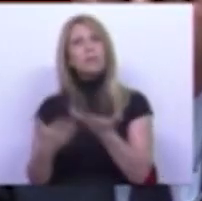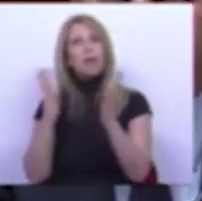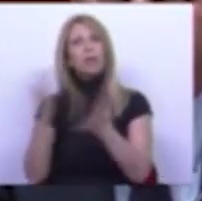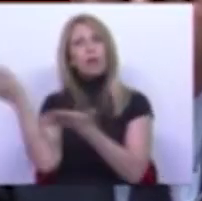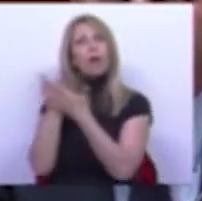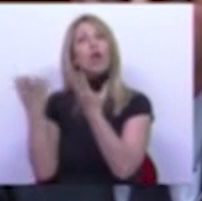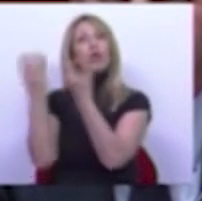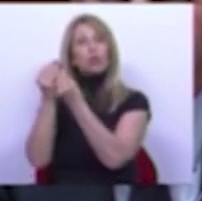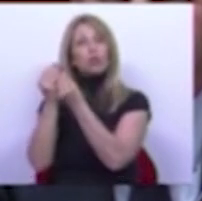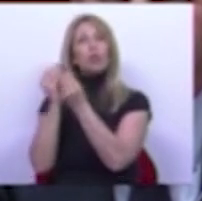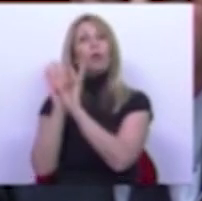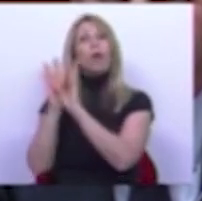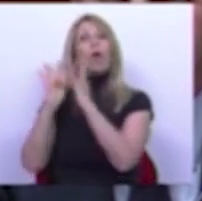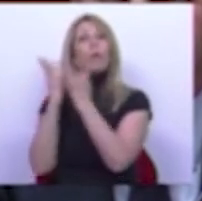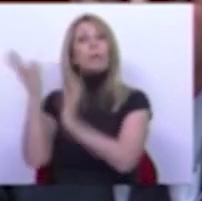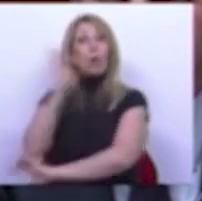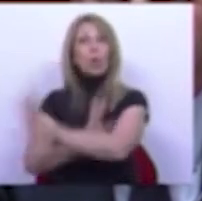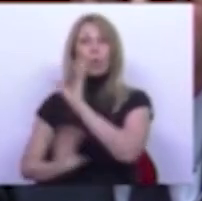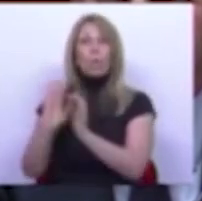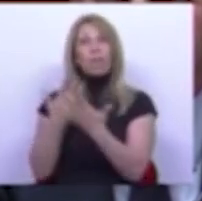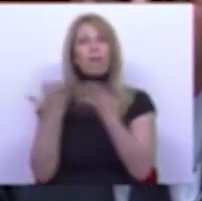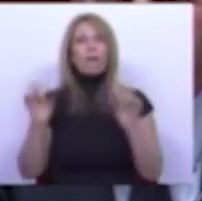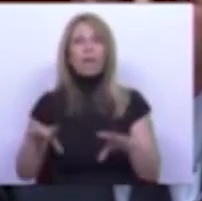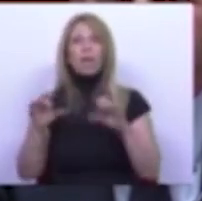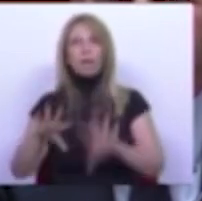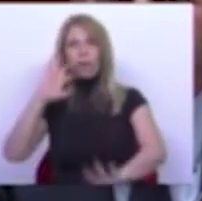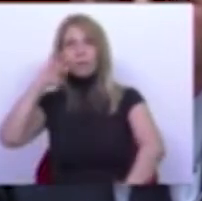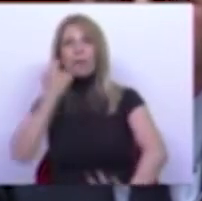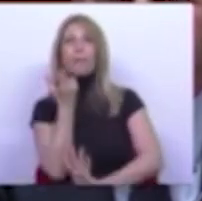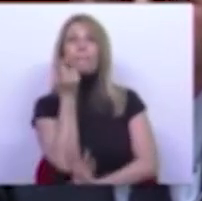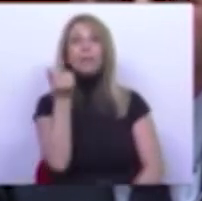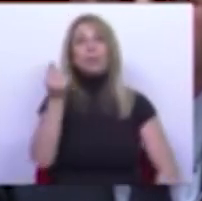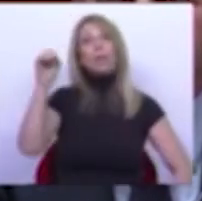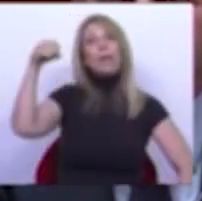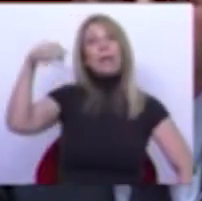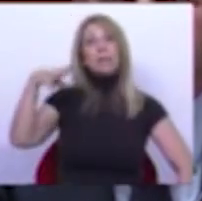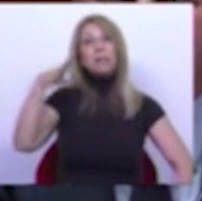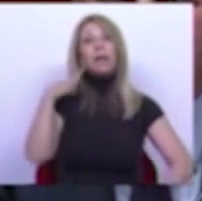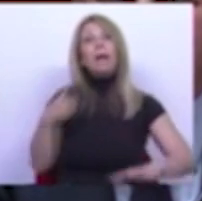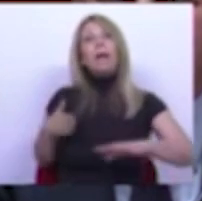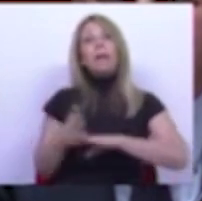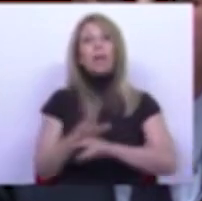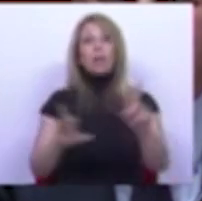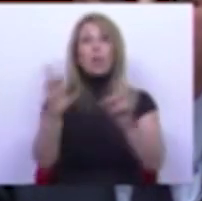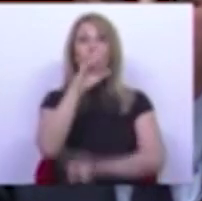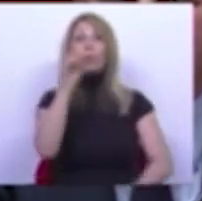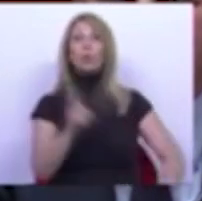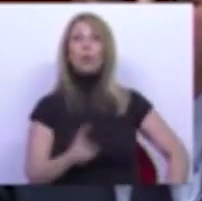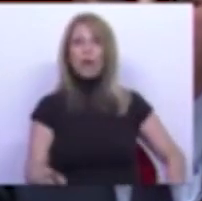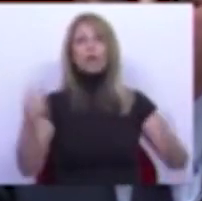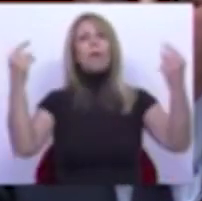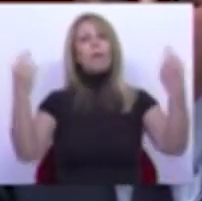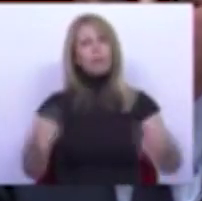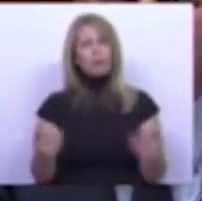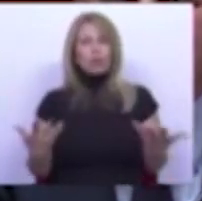poder evitar a contaminação do custo da eletricidade através do aumento do gás. Temos